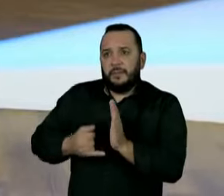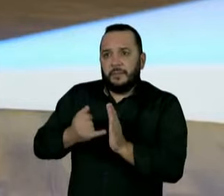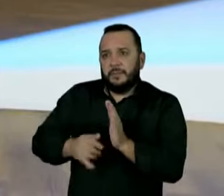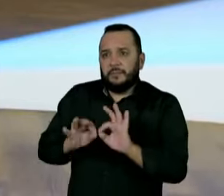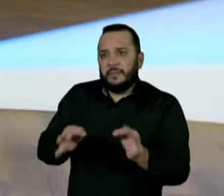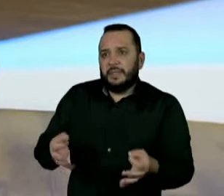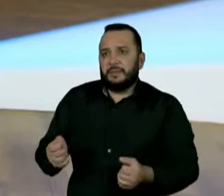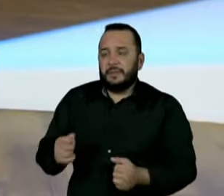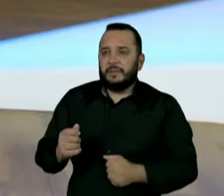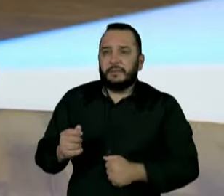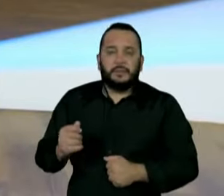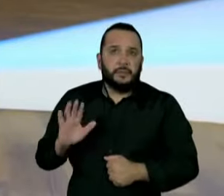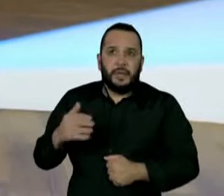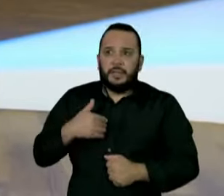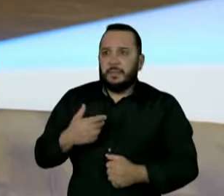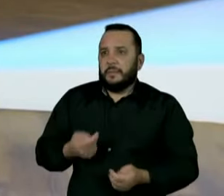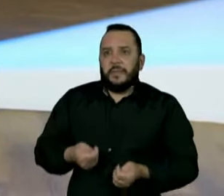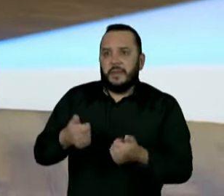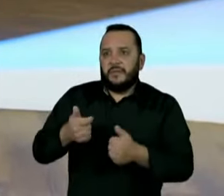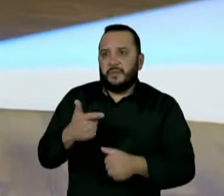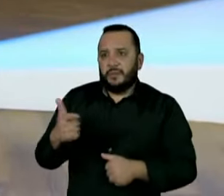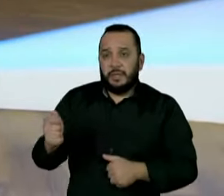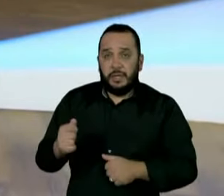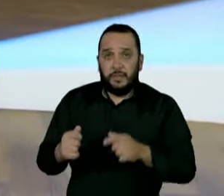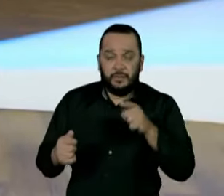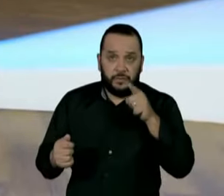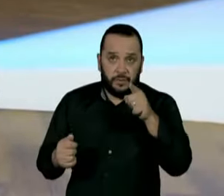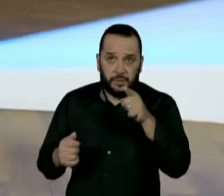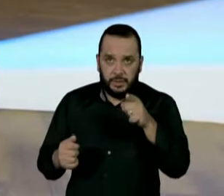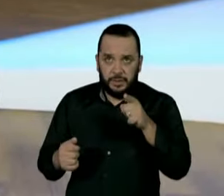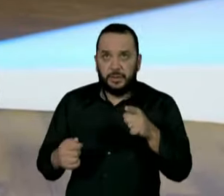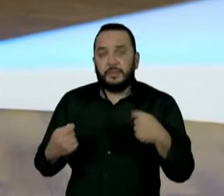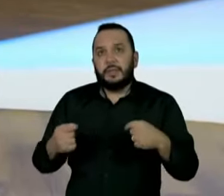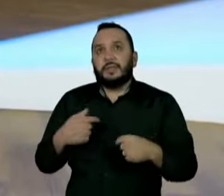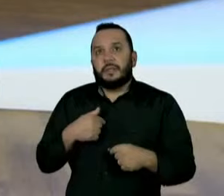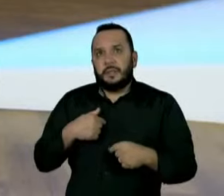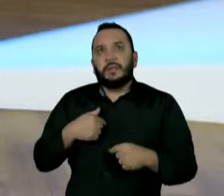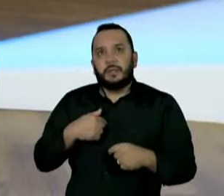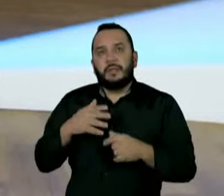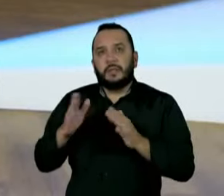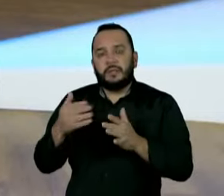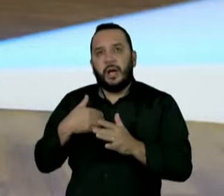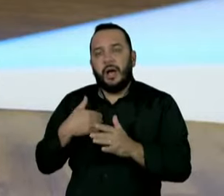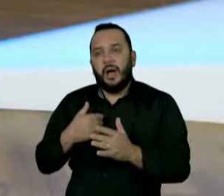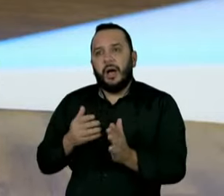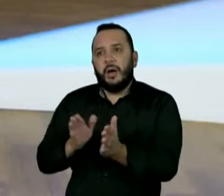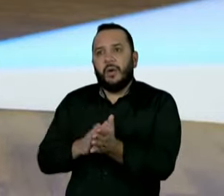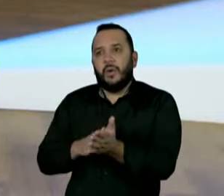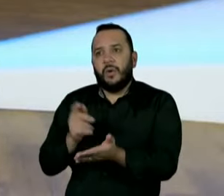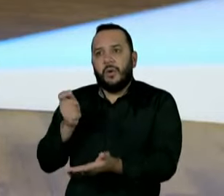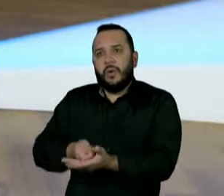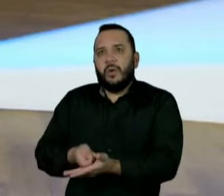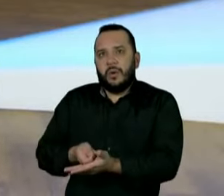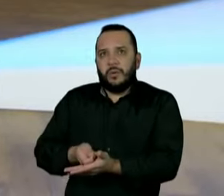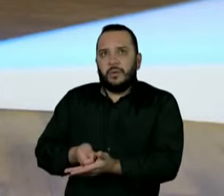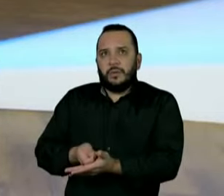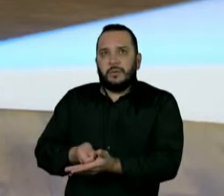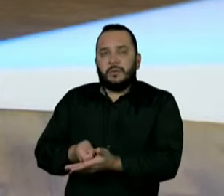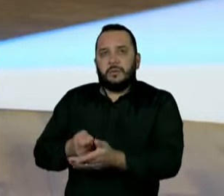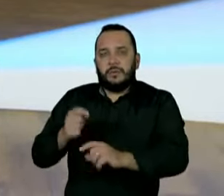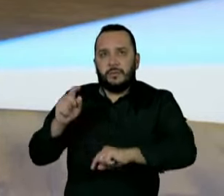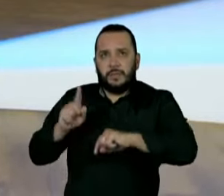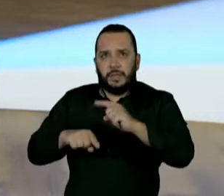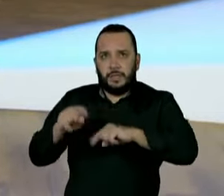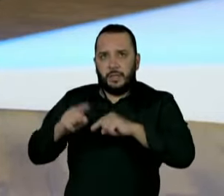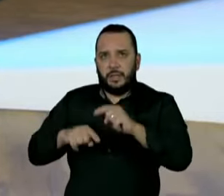assim como era antigamente, e em vários estados, você só vai ter a cobrança da substituição tributária nos produtos que